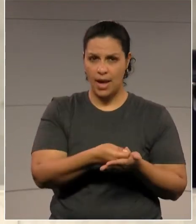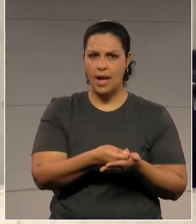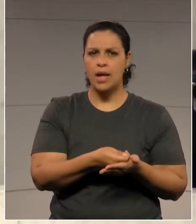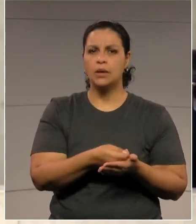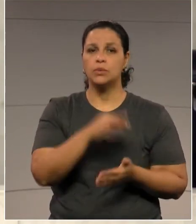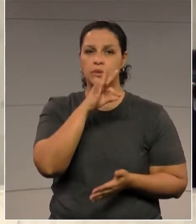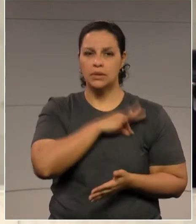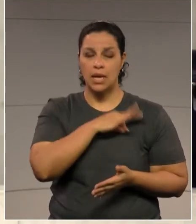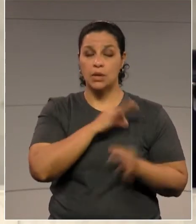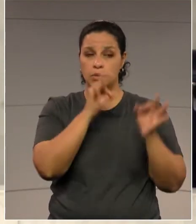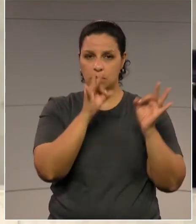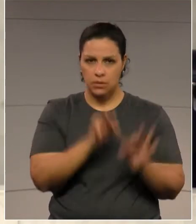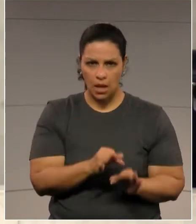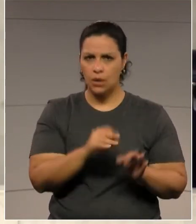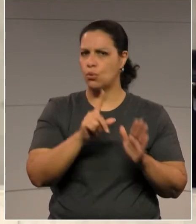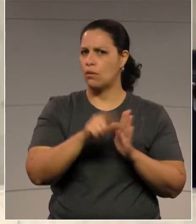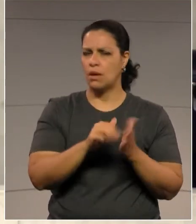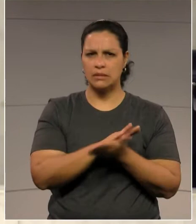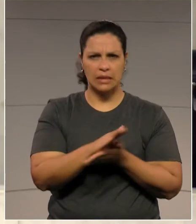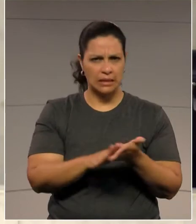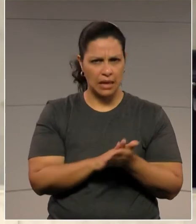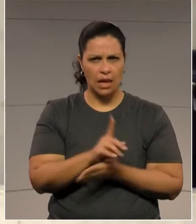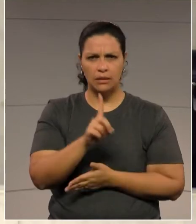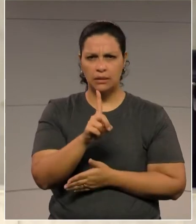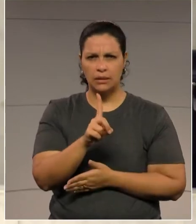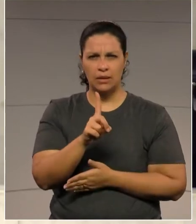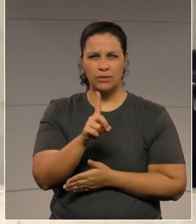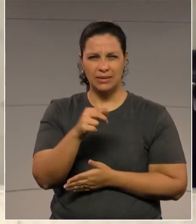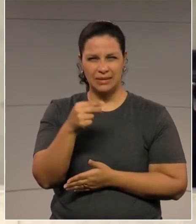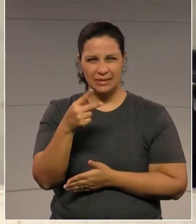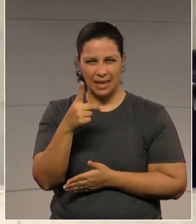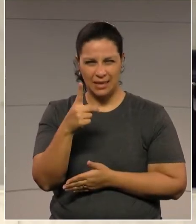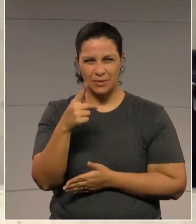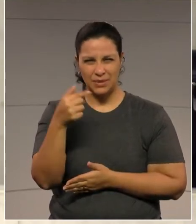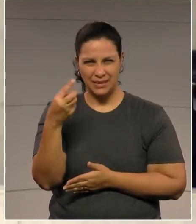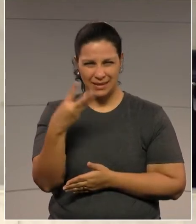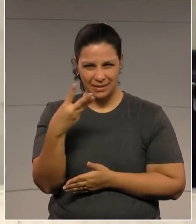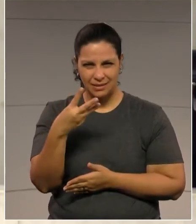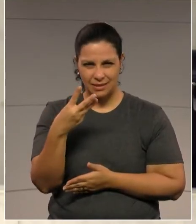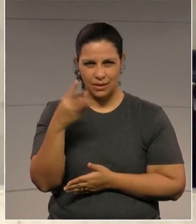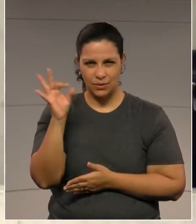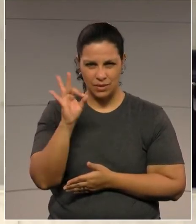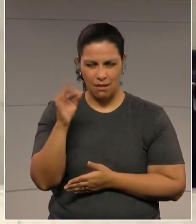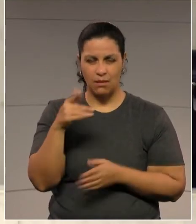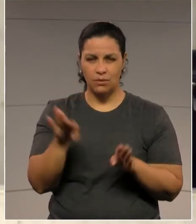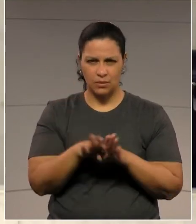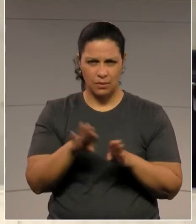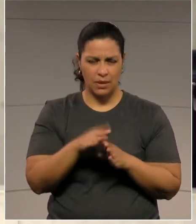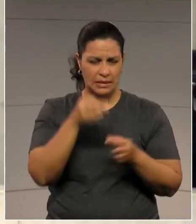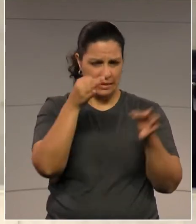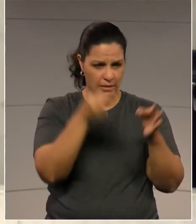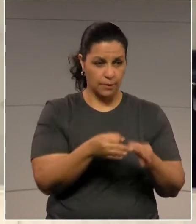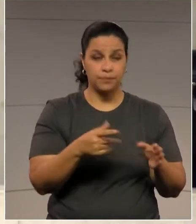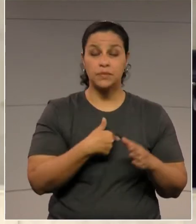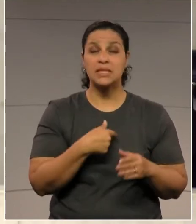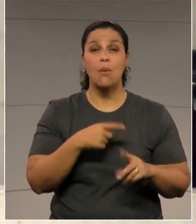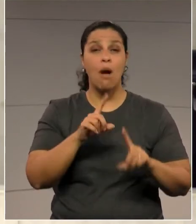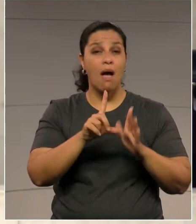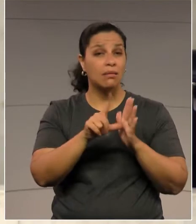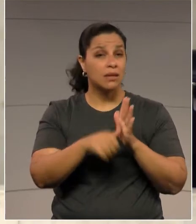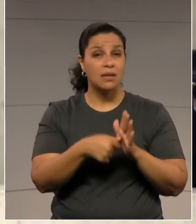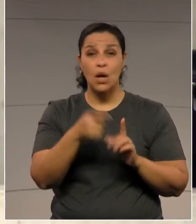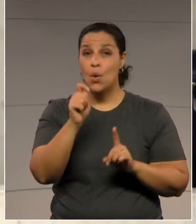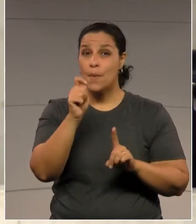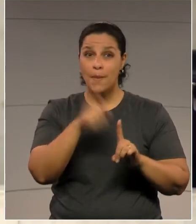a folha salarial em dia, pagar o décimo terceiro. Se eu atrasar um mês, imagina que eu cometa uma besteira de